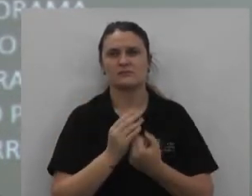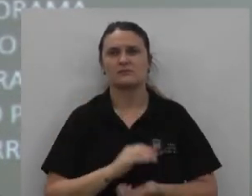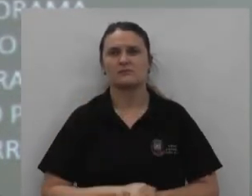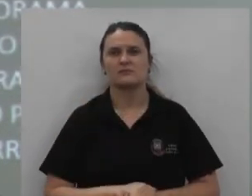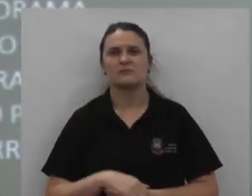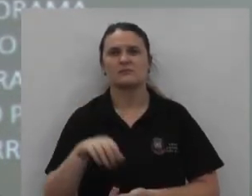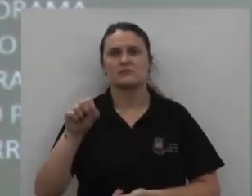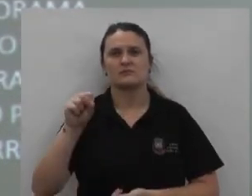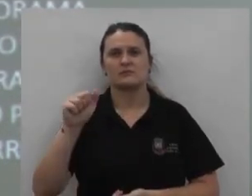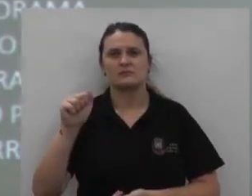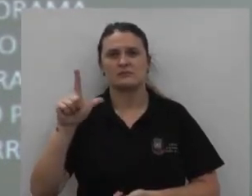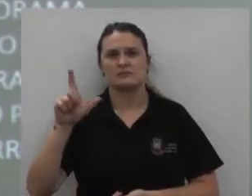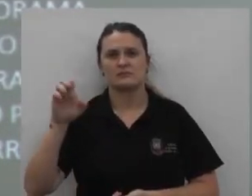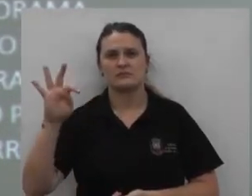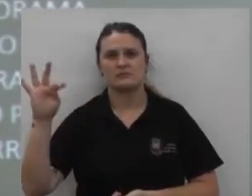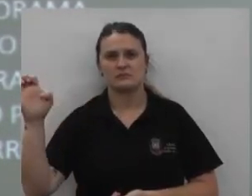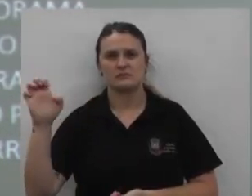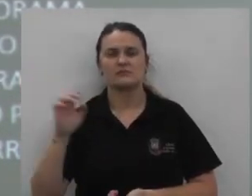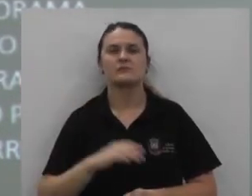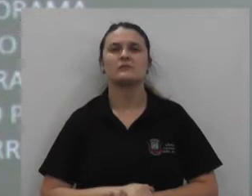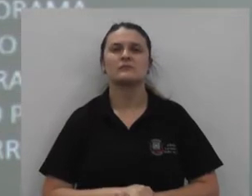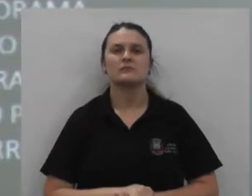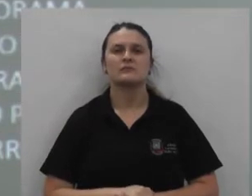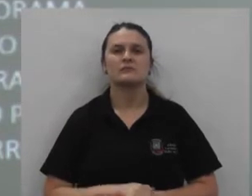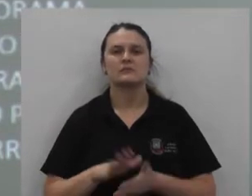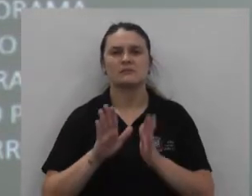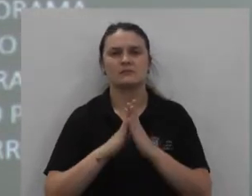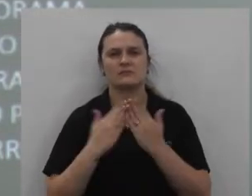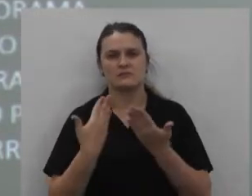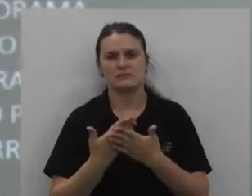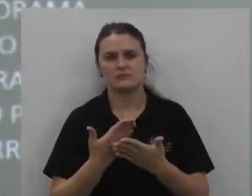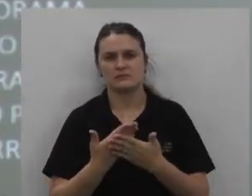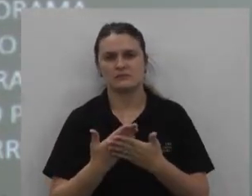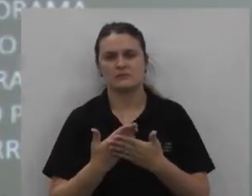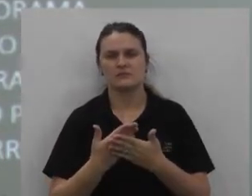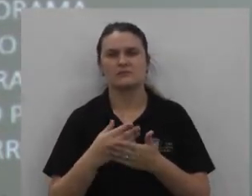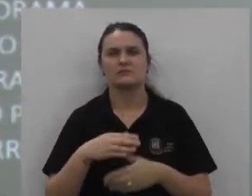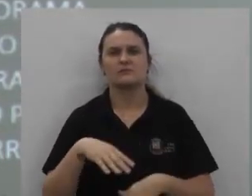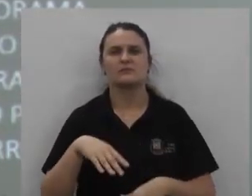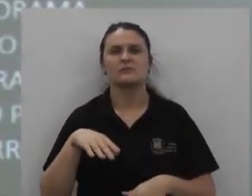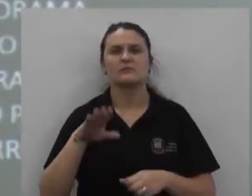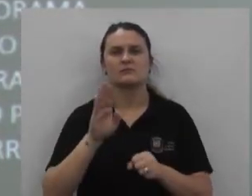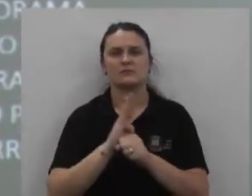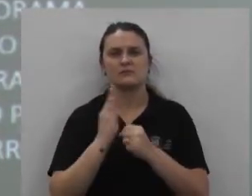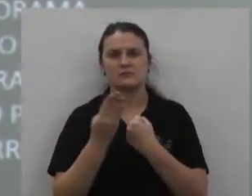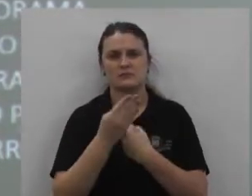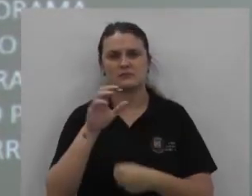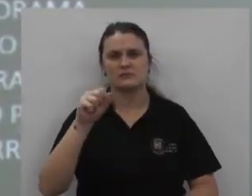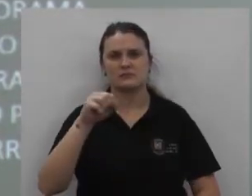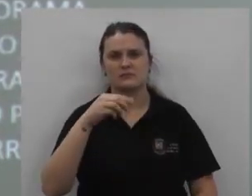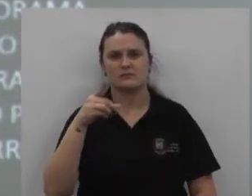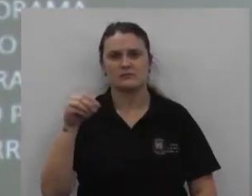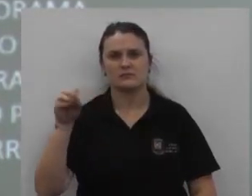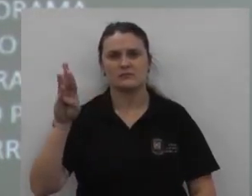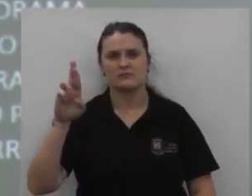São Cristóvão Leonice Martins Bairro São Brás